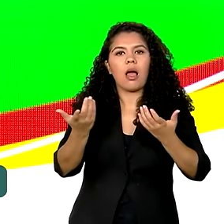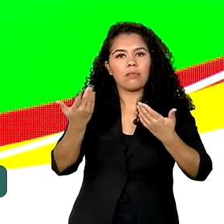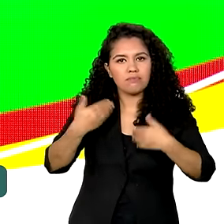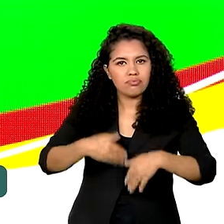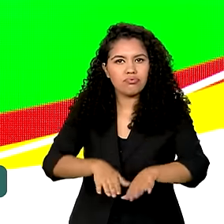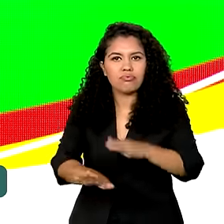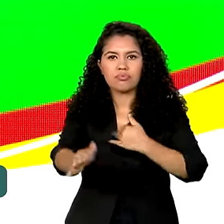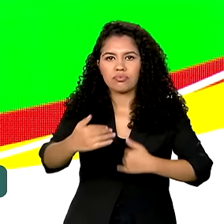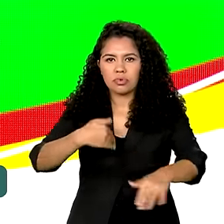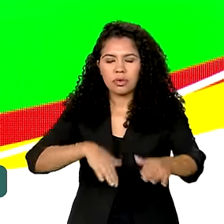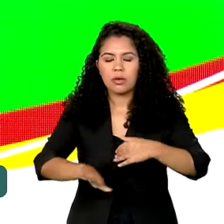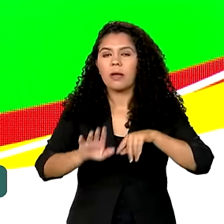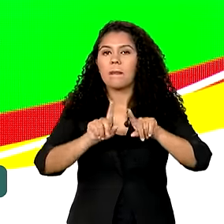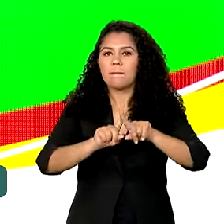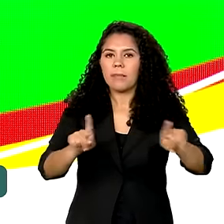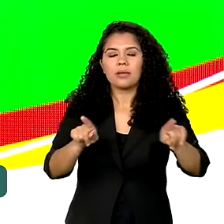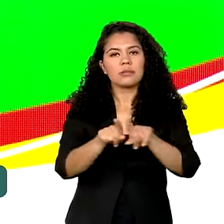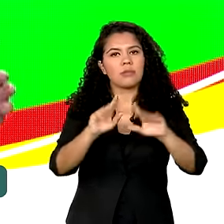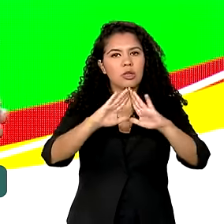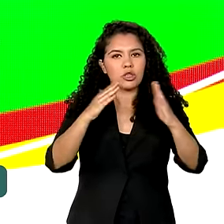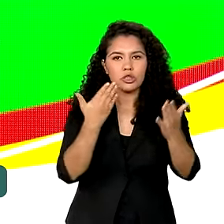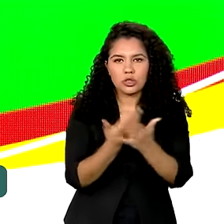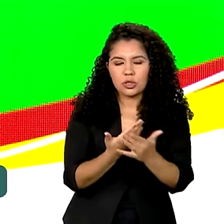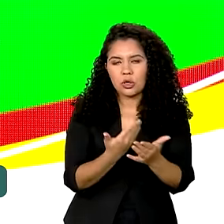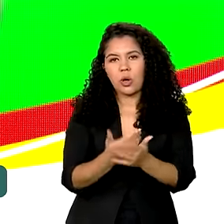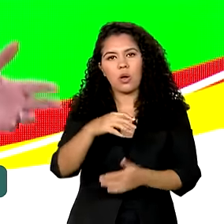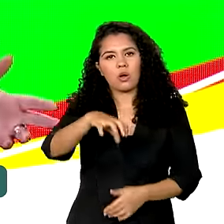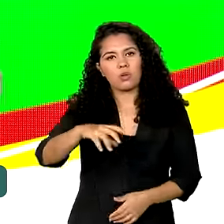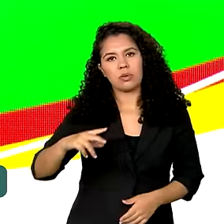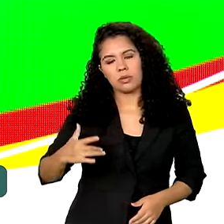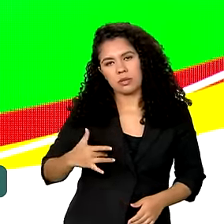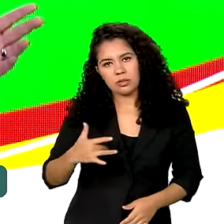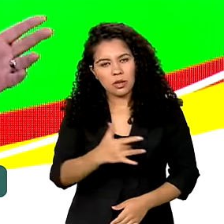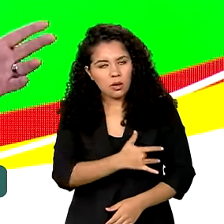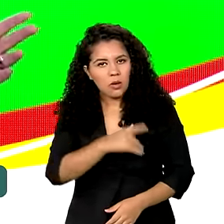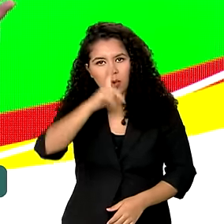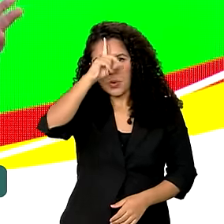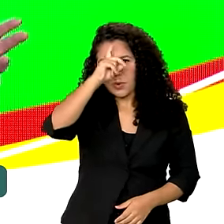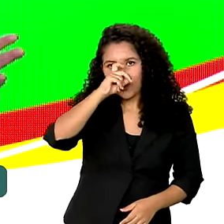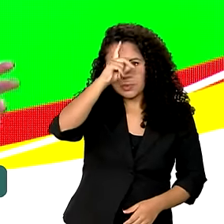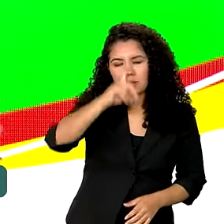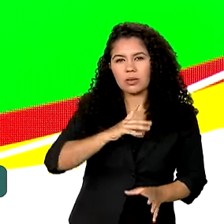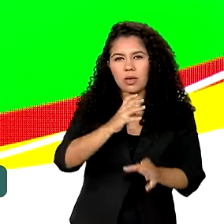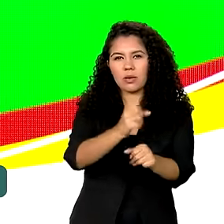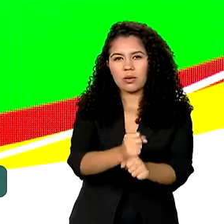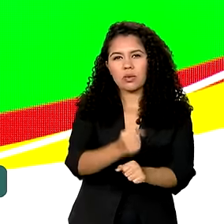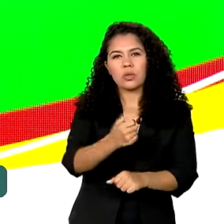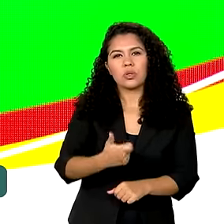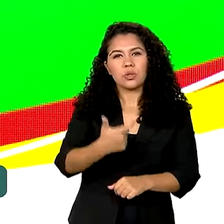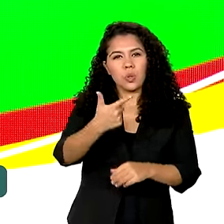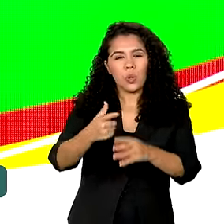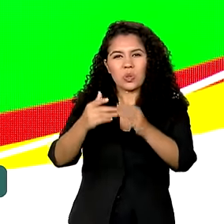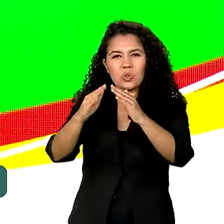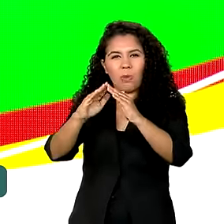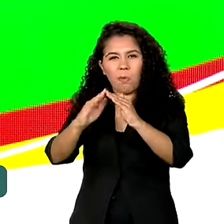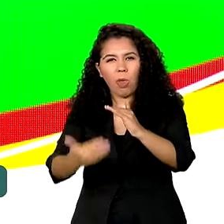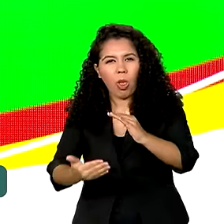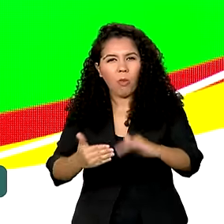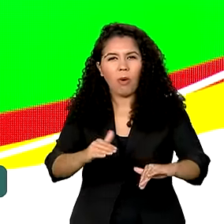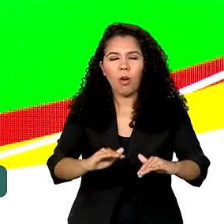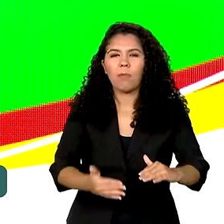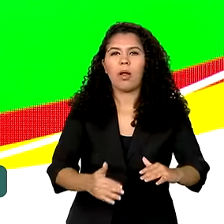seja de escolas, postos de saúde, hospitais, que a gente teve, se eu não me engano, 12 hospitais destruídos nesse